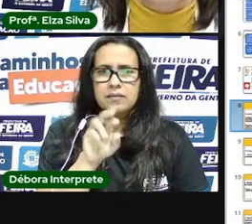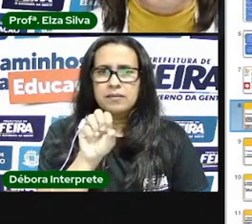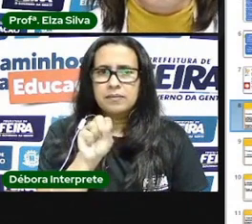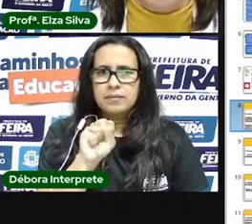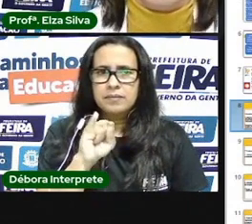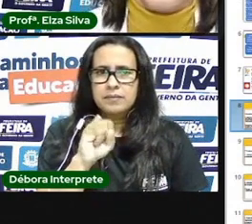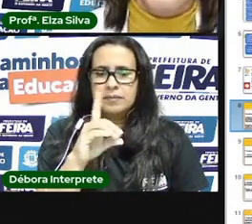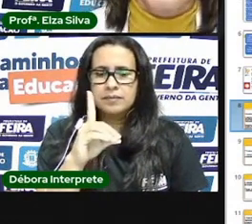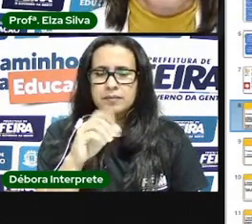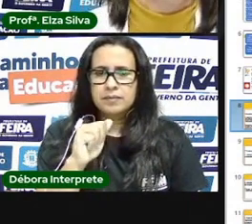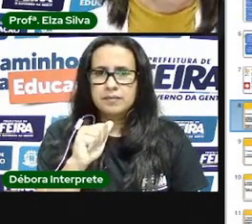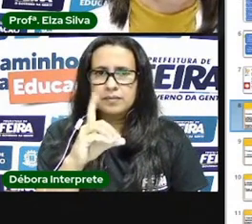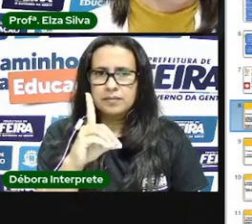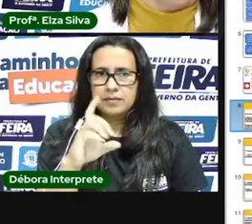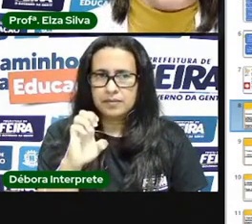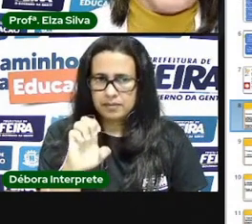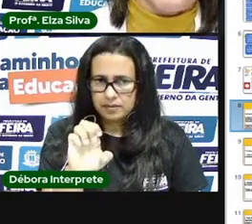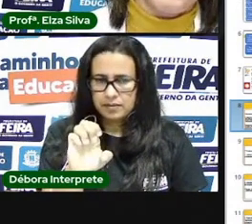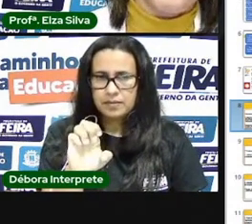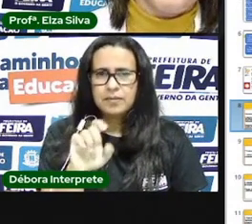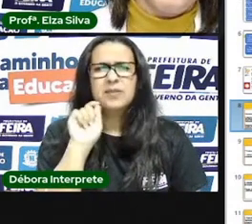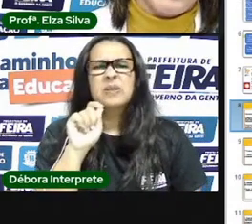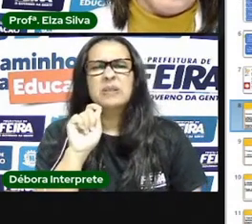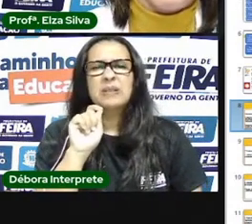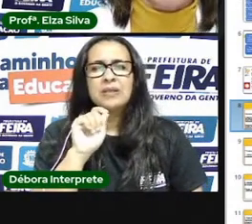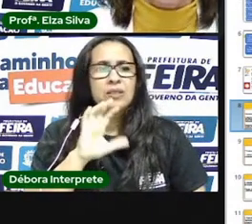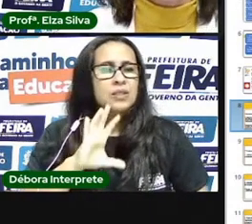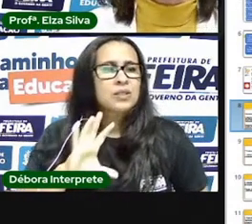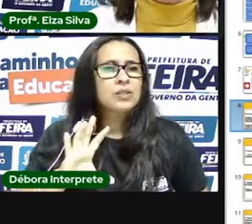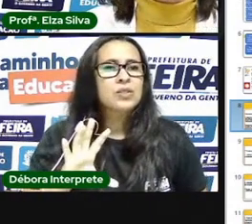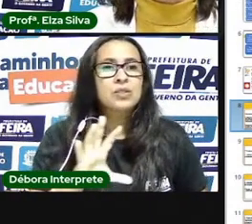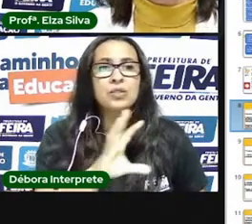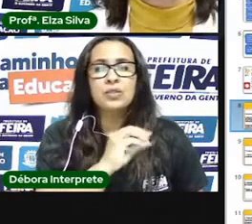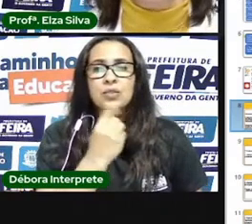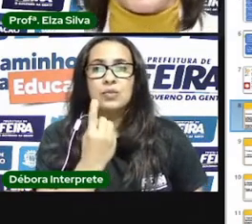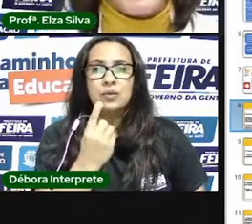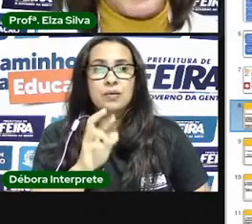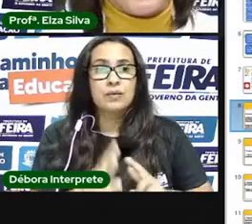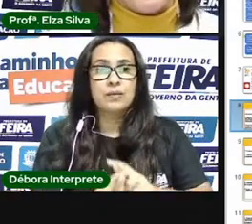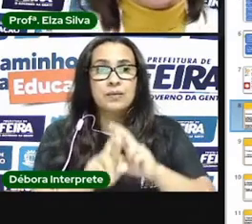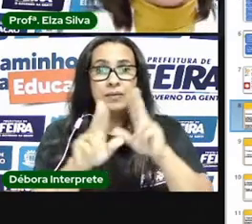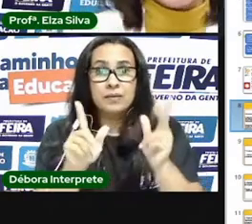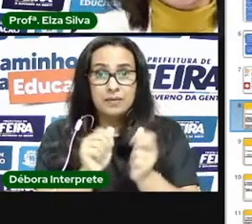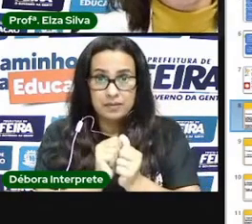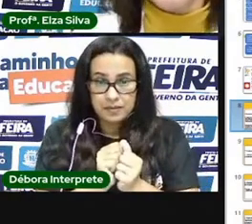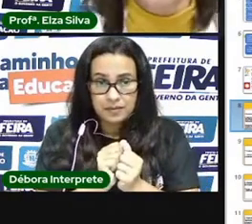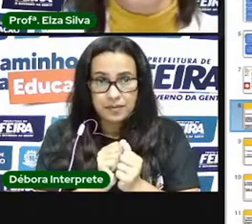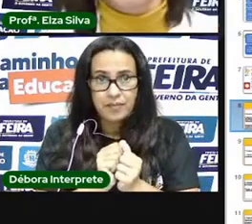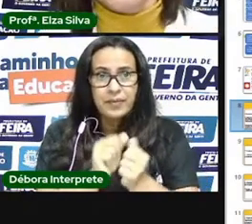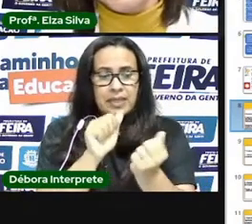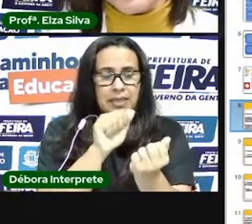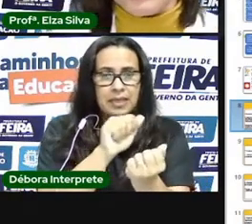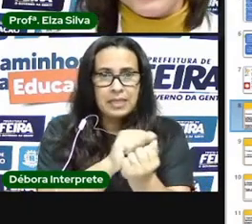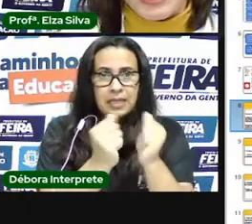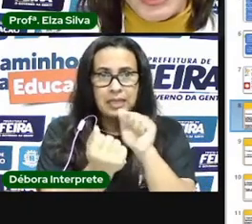produzir uma arte que também não é diversa. Então, gente, o conceito de arte, eu trouxe até uma aqui